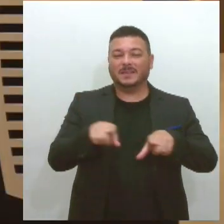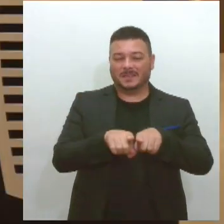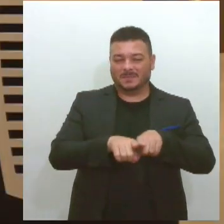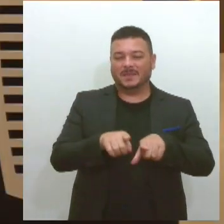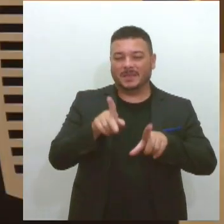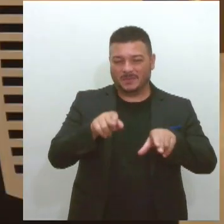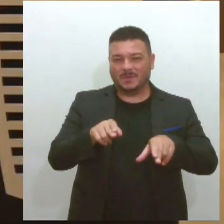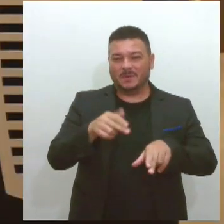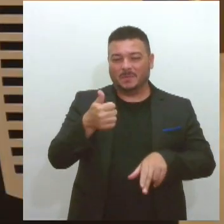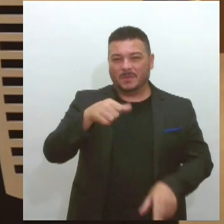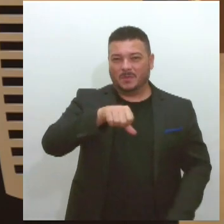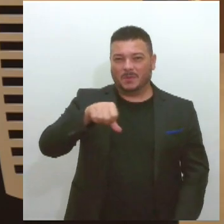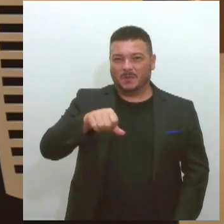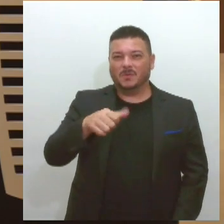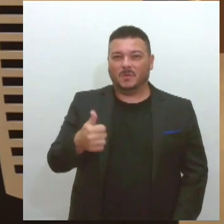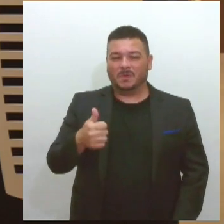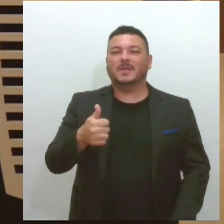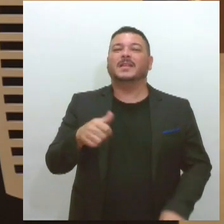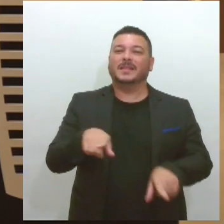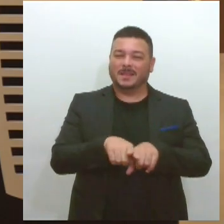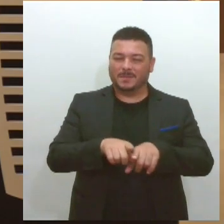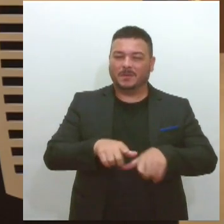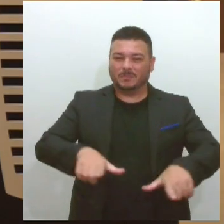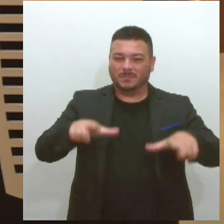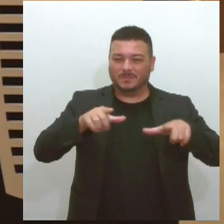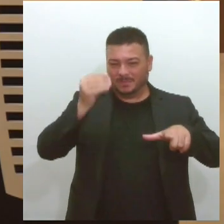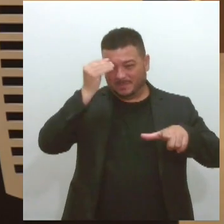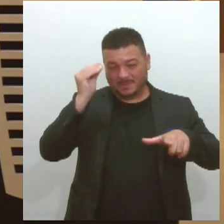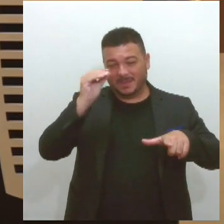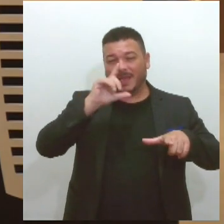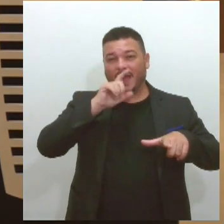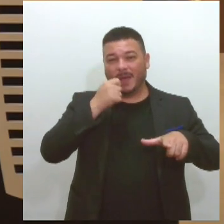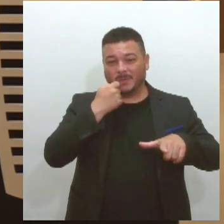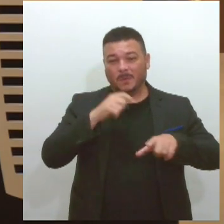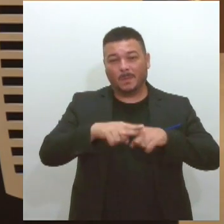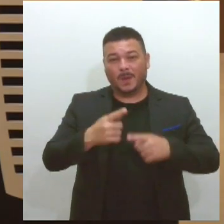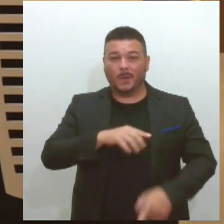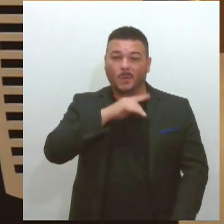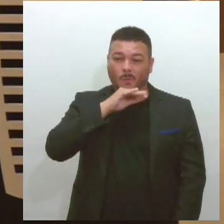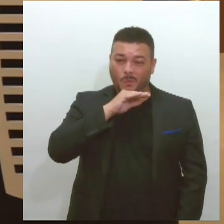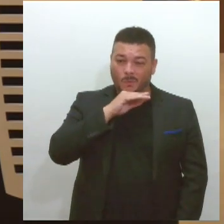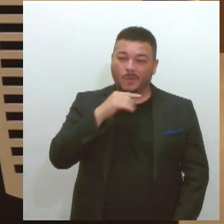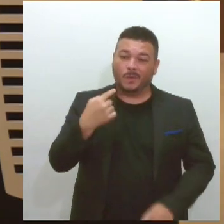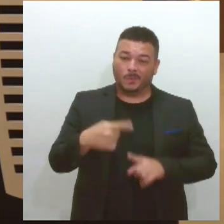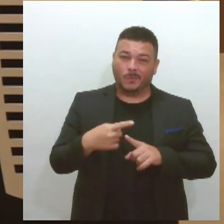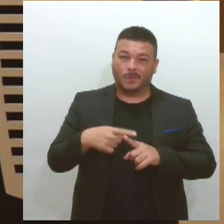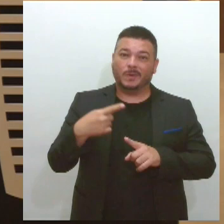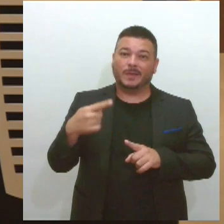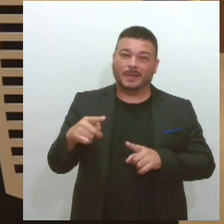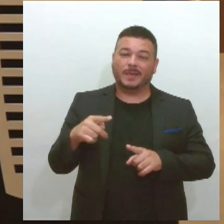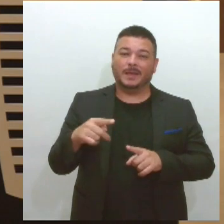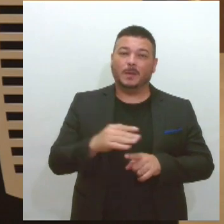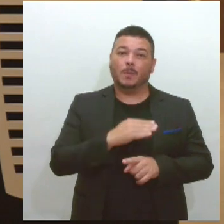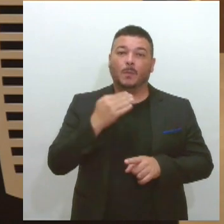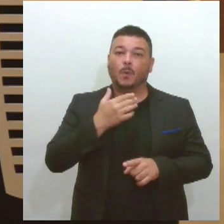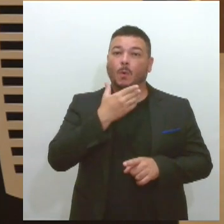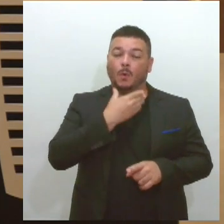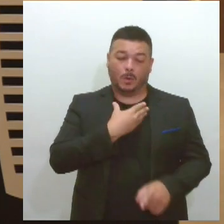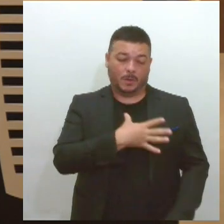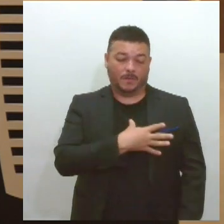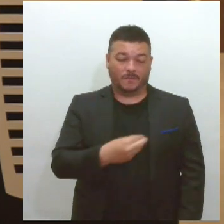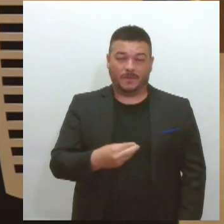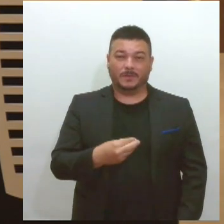cidadania aracajuana. O lado negativo de 91 ficou a partida do seu grande amor Gerson Filho. Em 2014